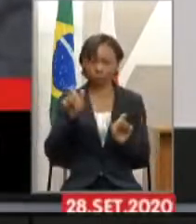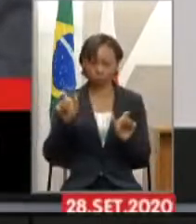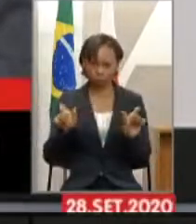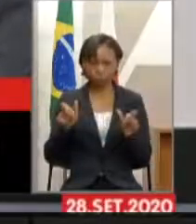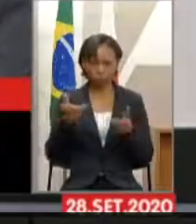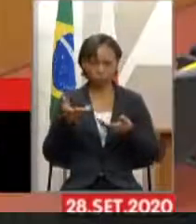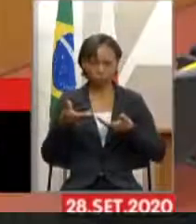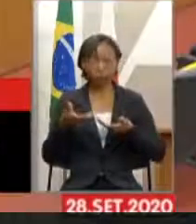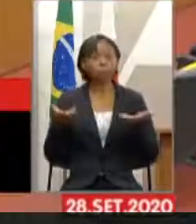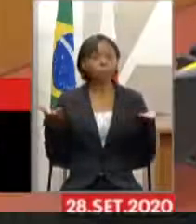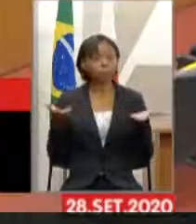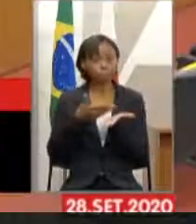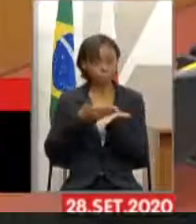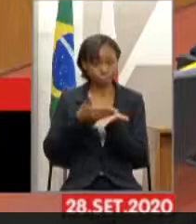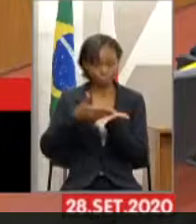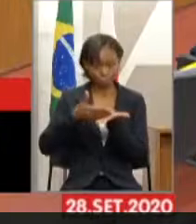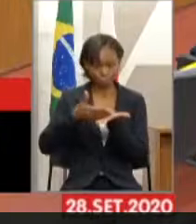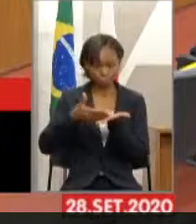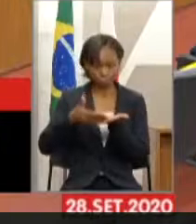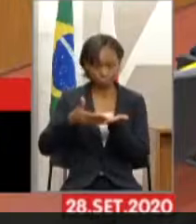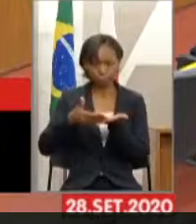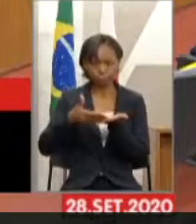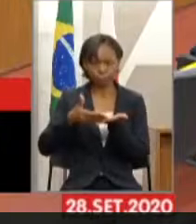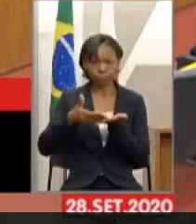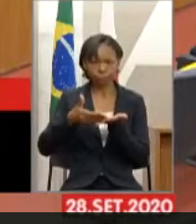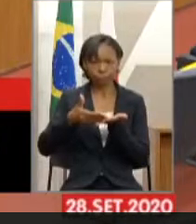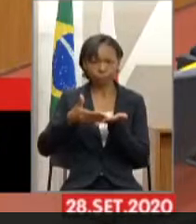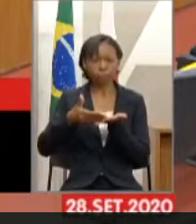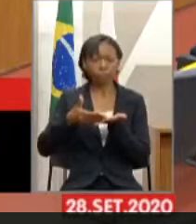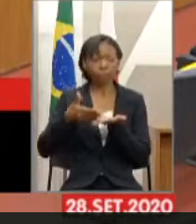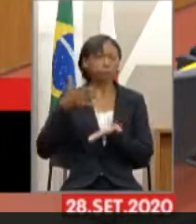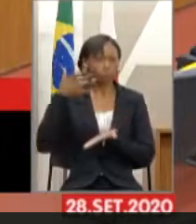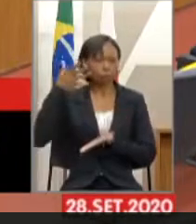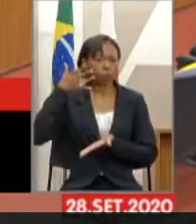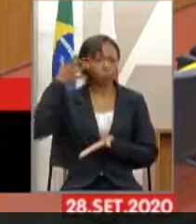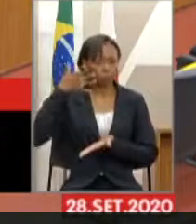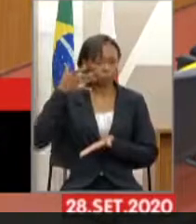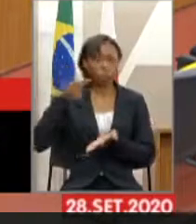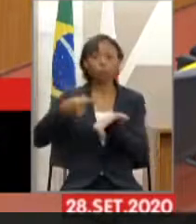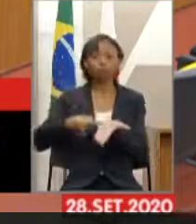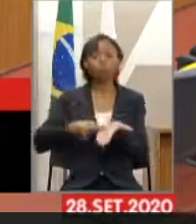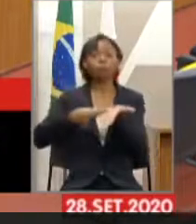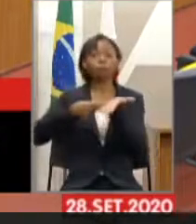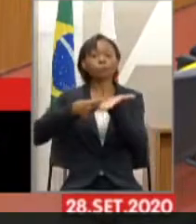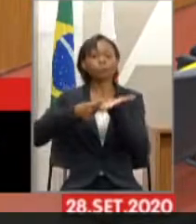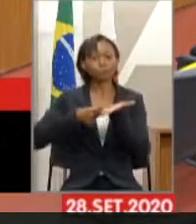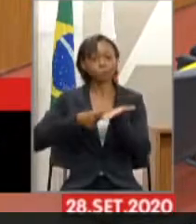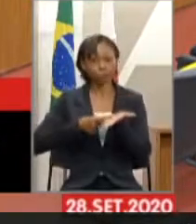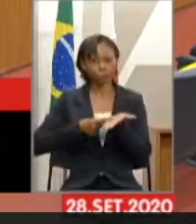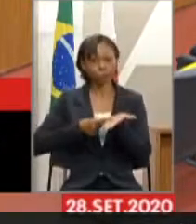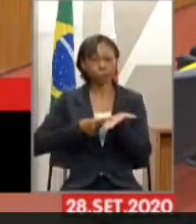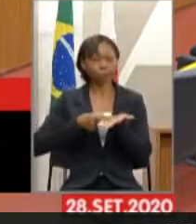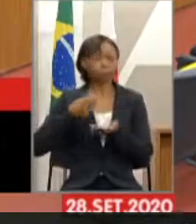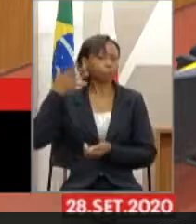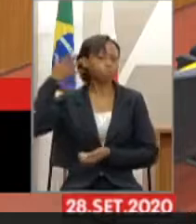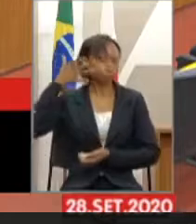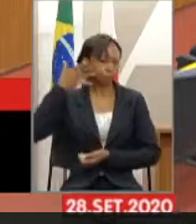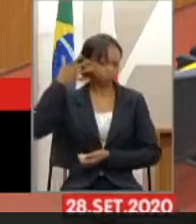início às nossas falas, de convidar para falar,